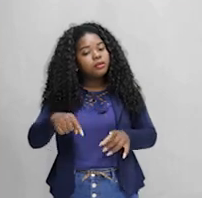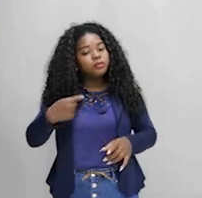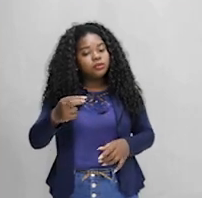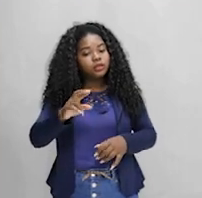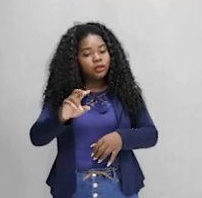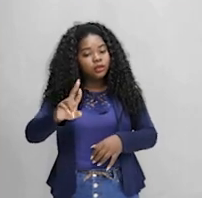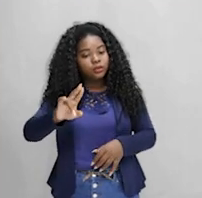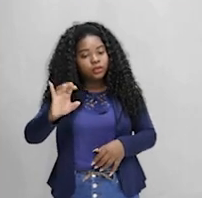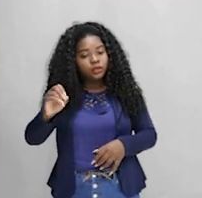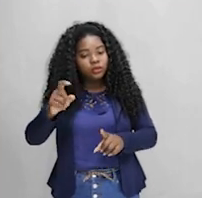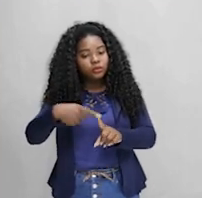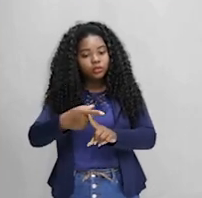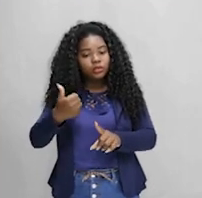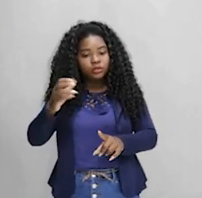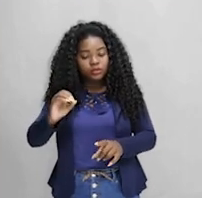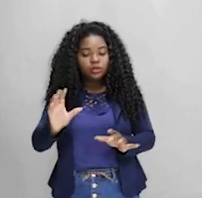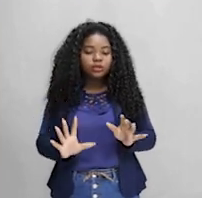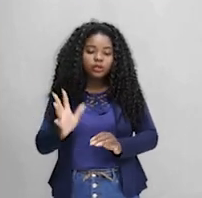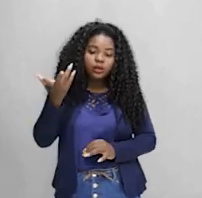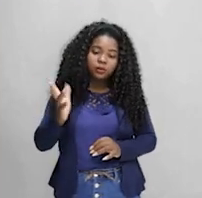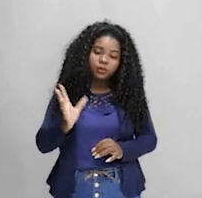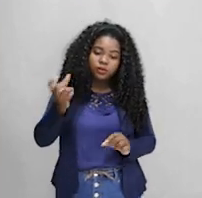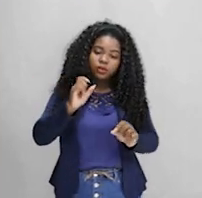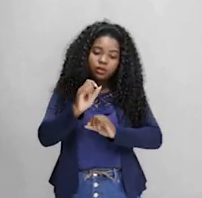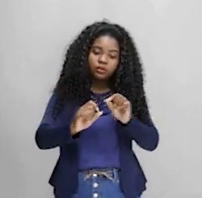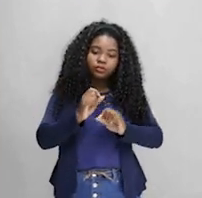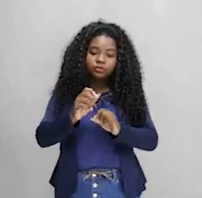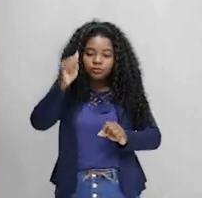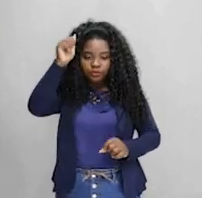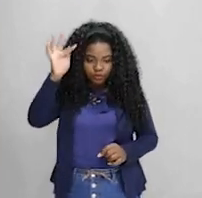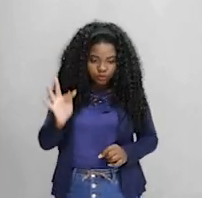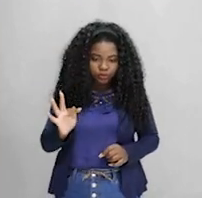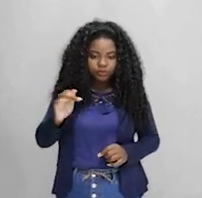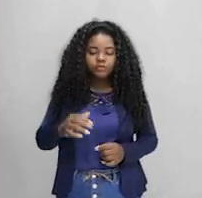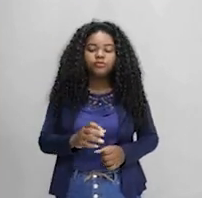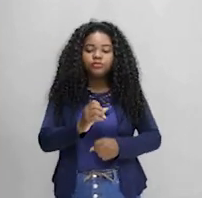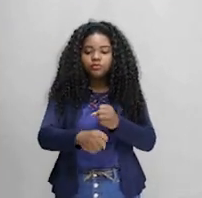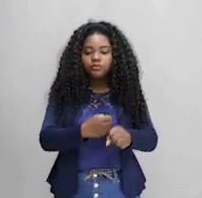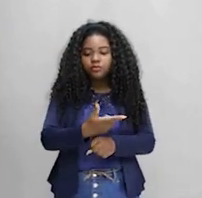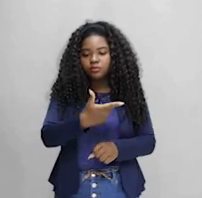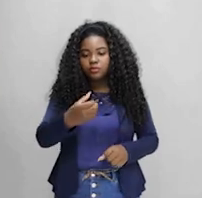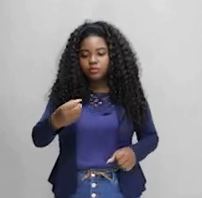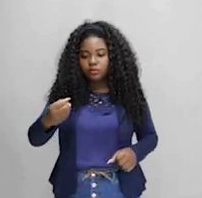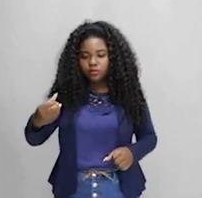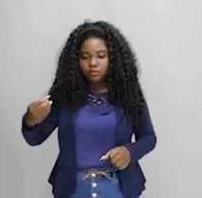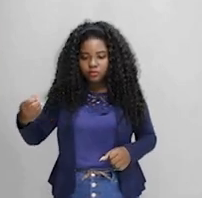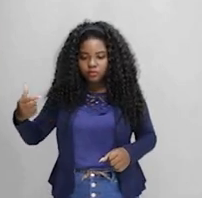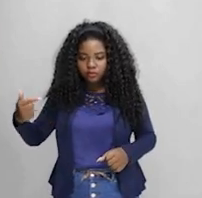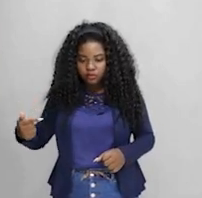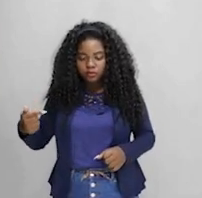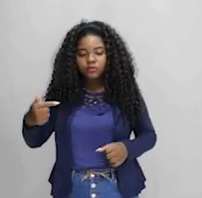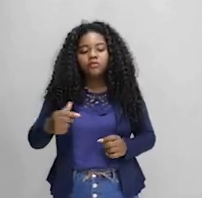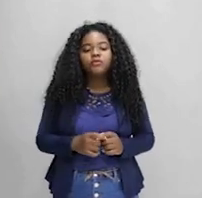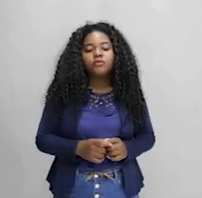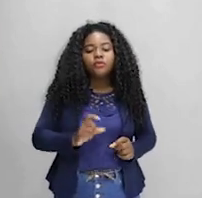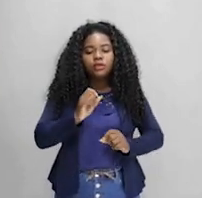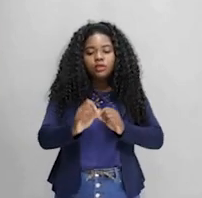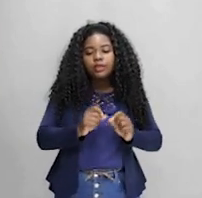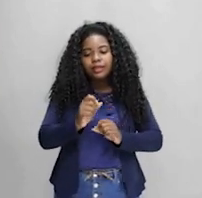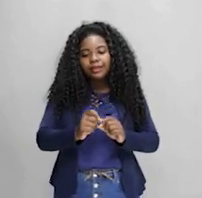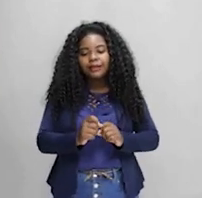Rio de Janeiro. Acontece na África do Sul, em Joanesburgo, em 2002. Ali, a principal questão foi afirmar o desenvolvimento